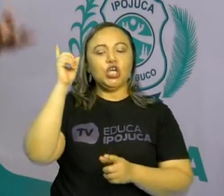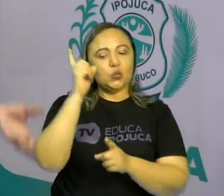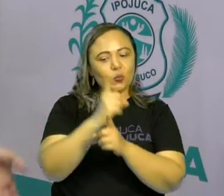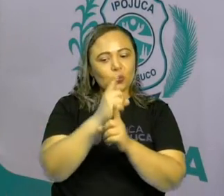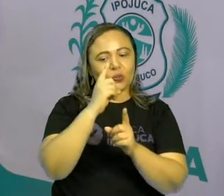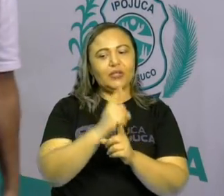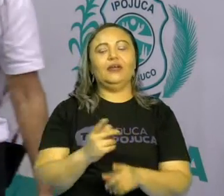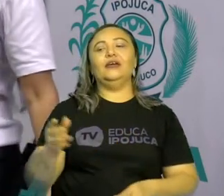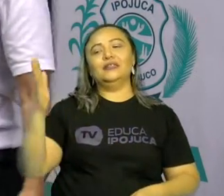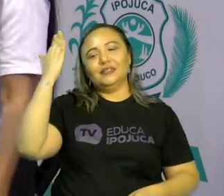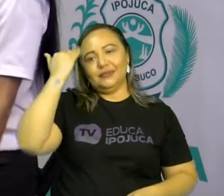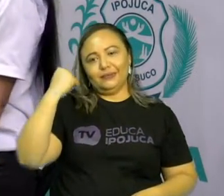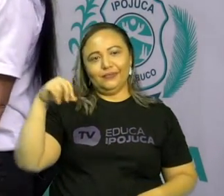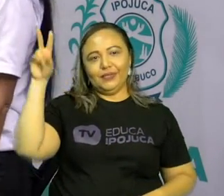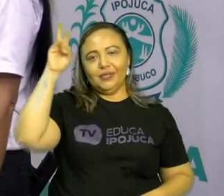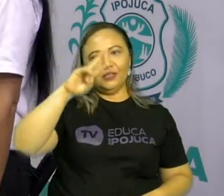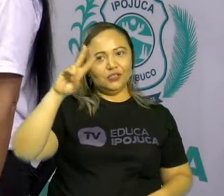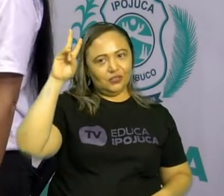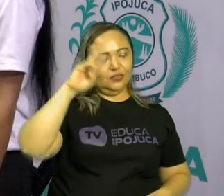no mundo.